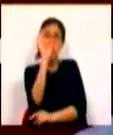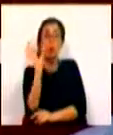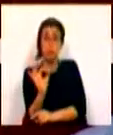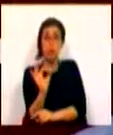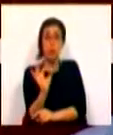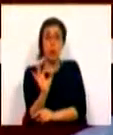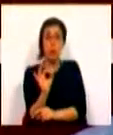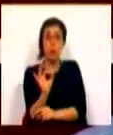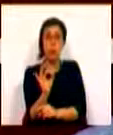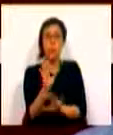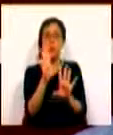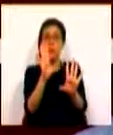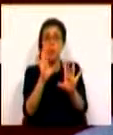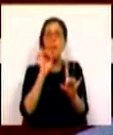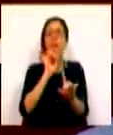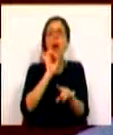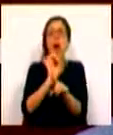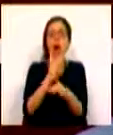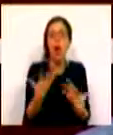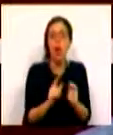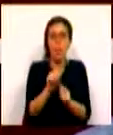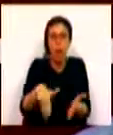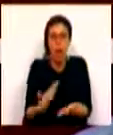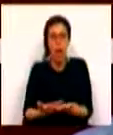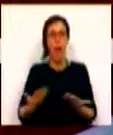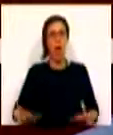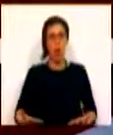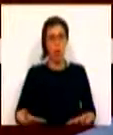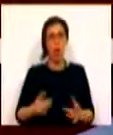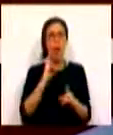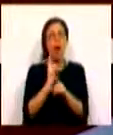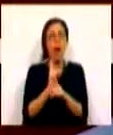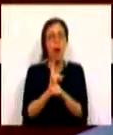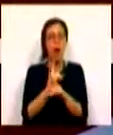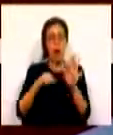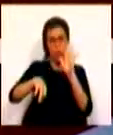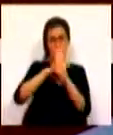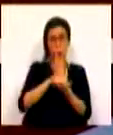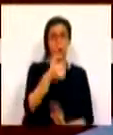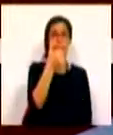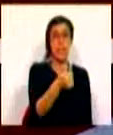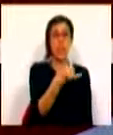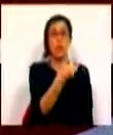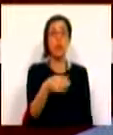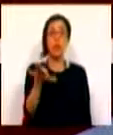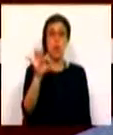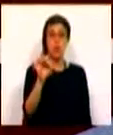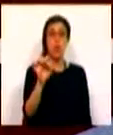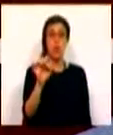se tivermos em atenção o valor que está a ser pago até o momento, de acordo com a portaria 5, 2018,